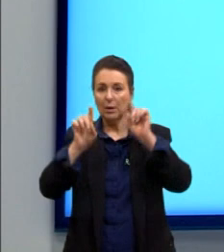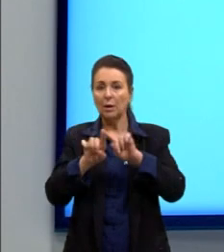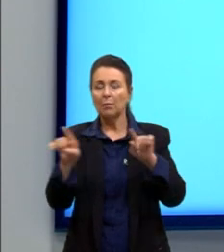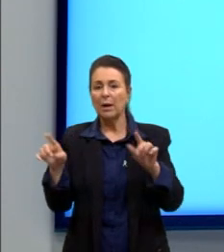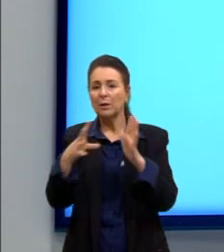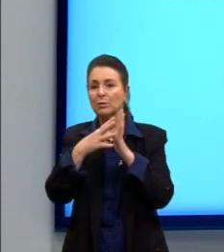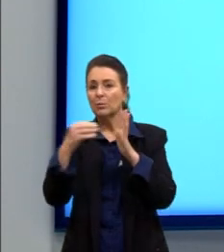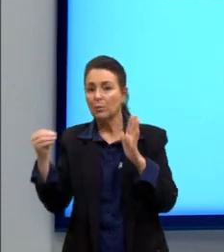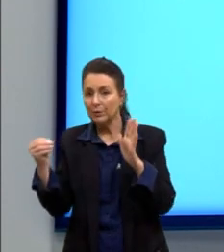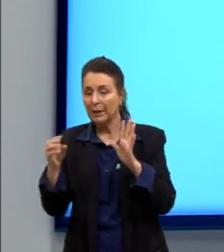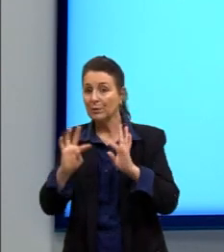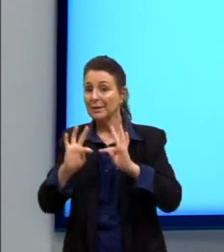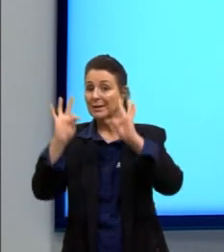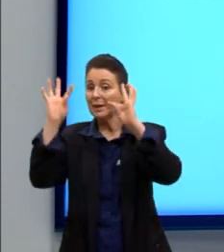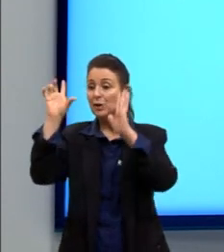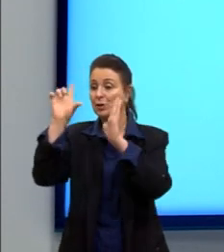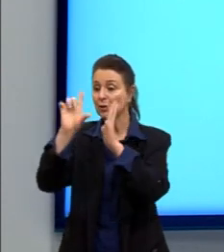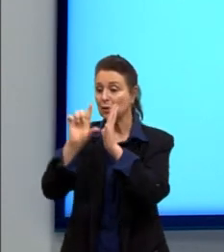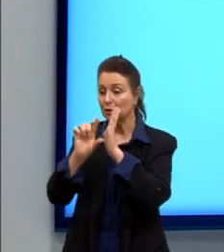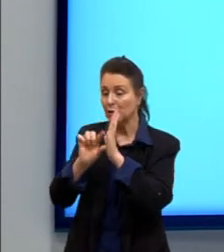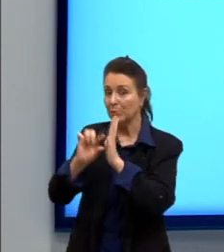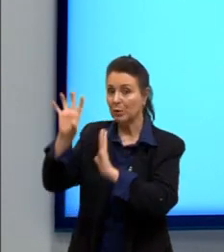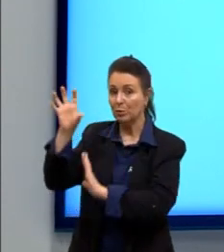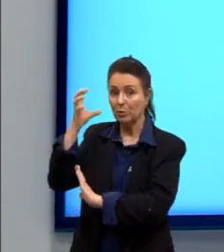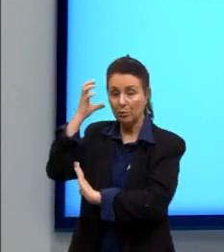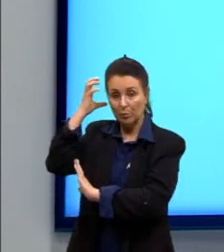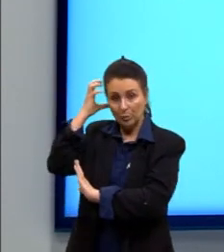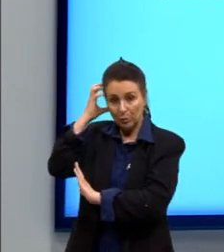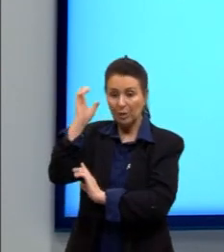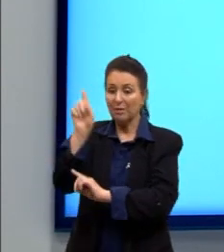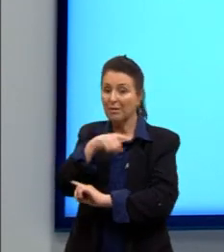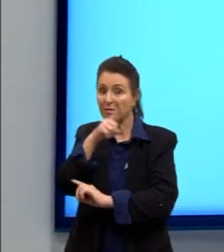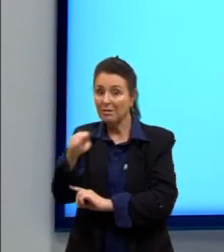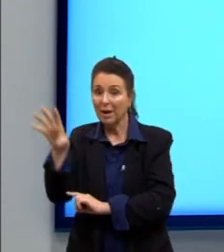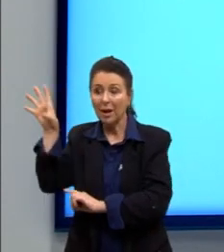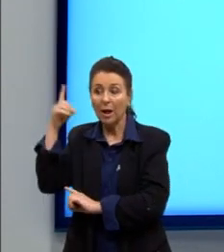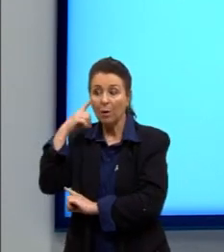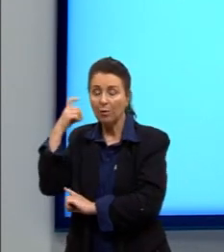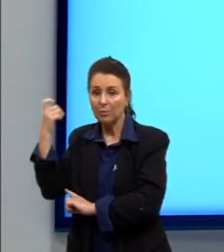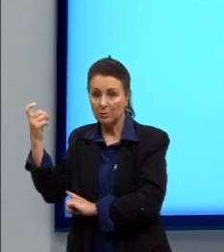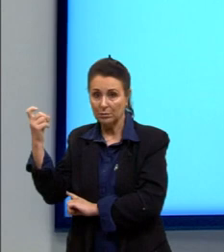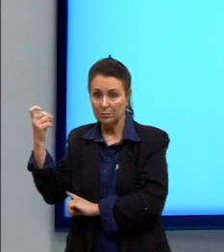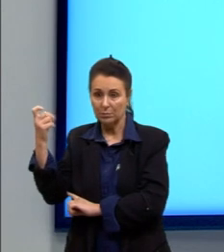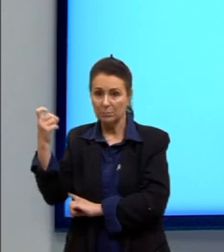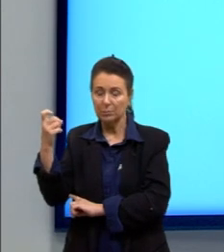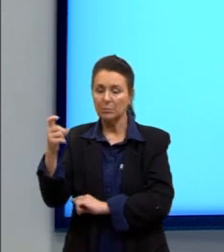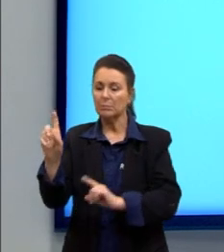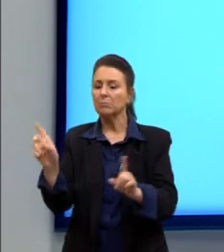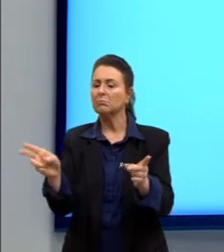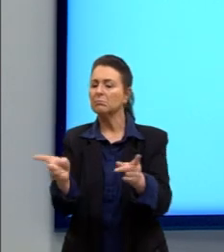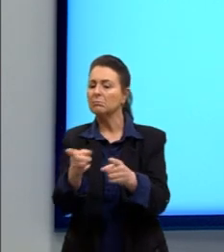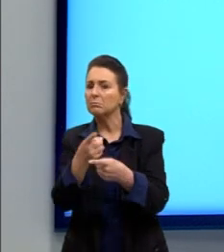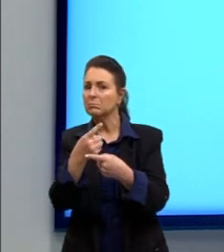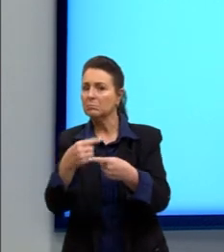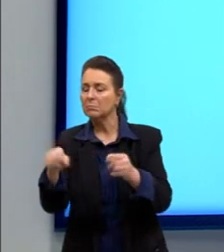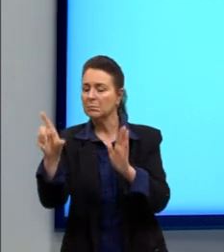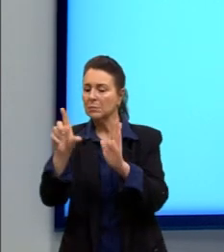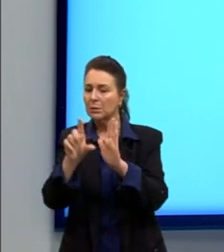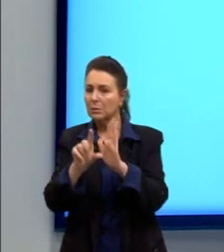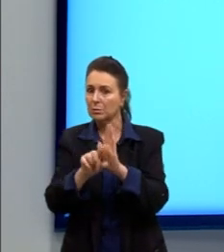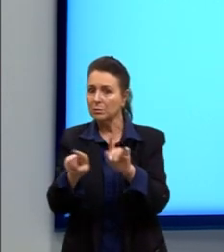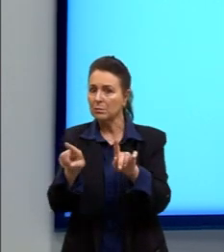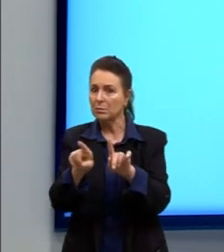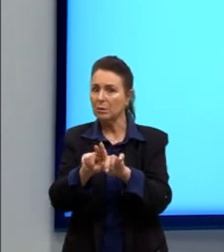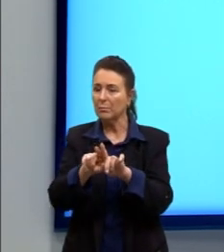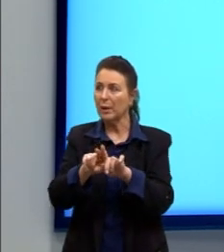tecnologia redutora de ruído cancelamento de ruído além de transmitirem música também reduzem todo o ruído